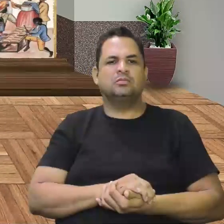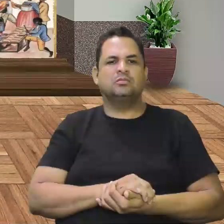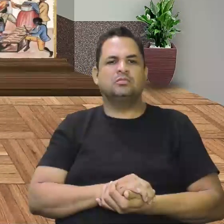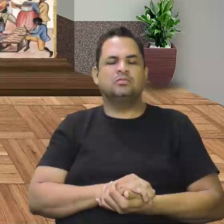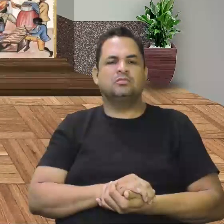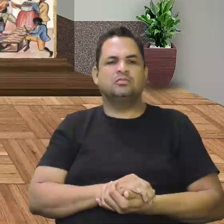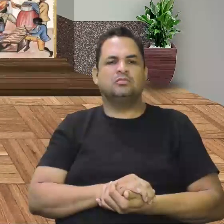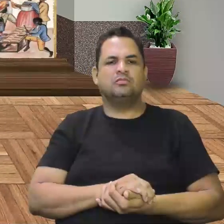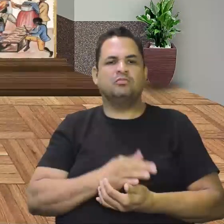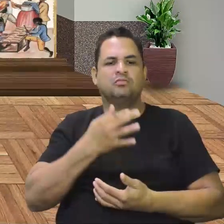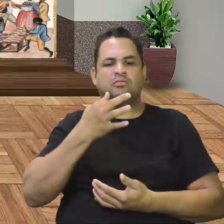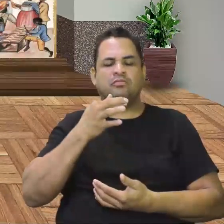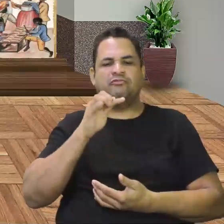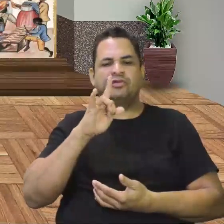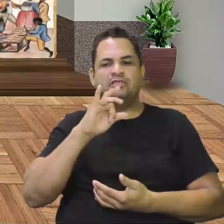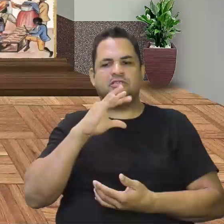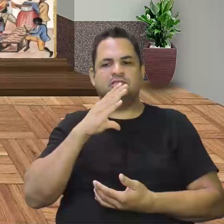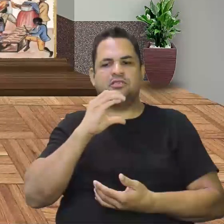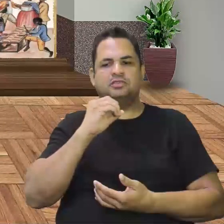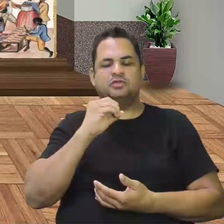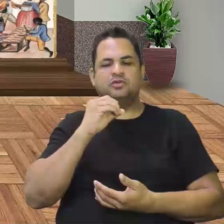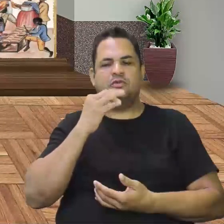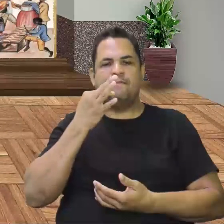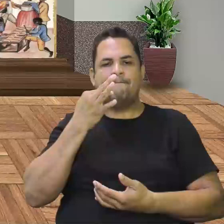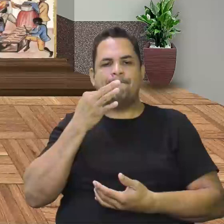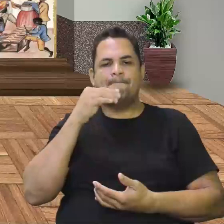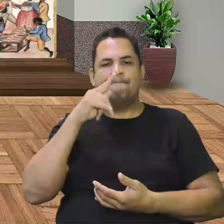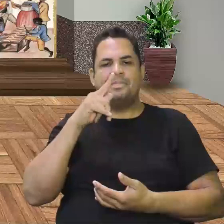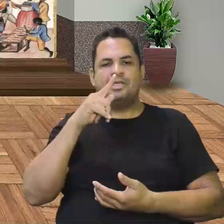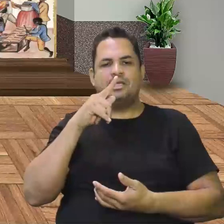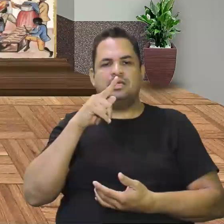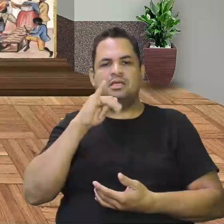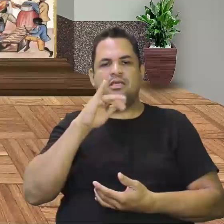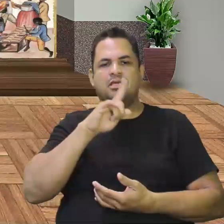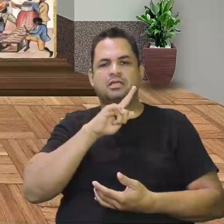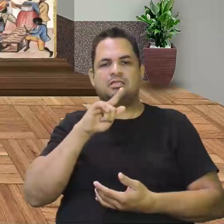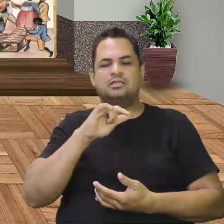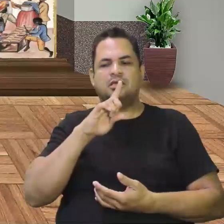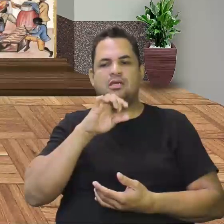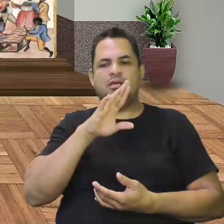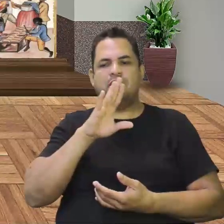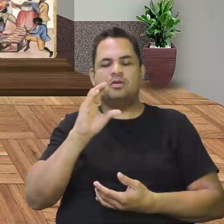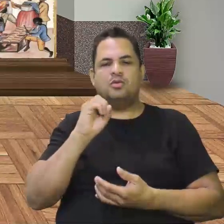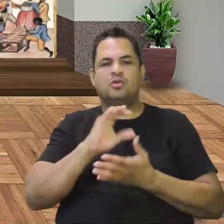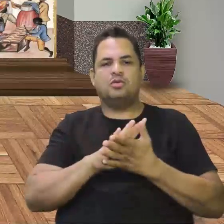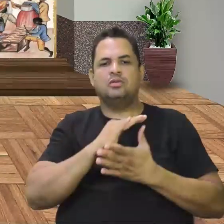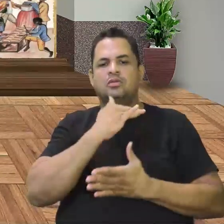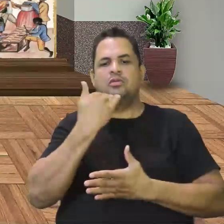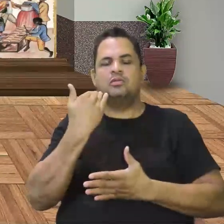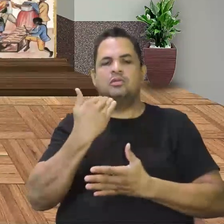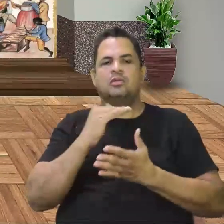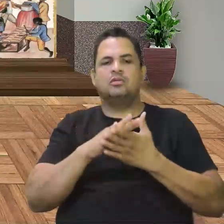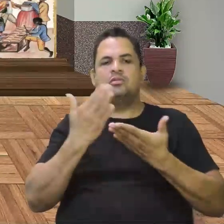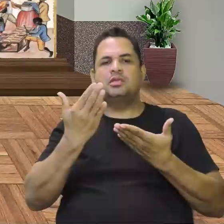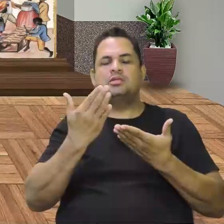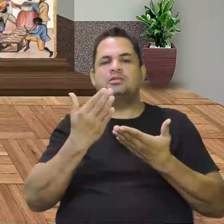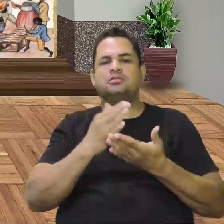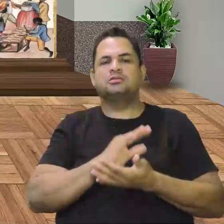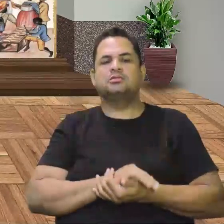Francisco Pizarro, quando ele conquista... Quando ele manda matar a Tauau para que ele conquista os incas,